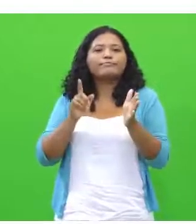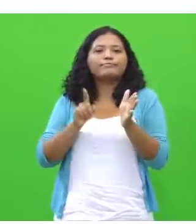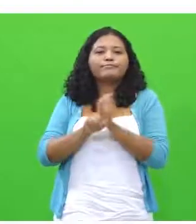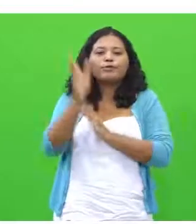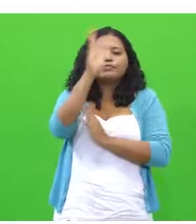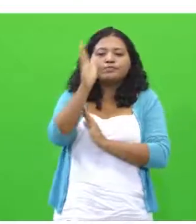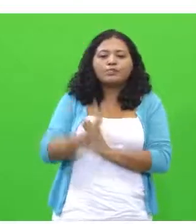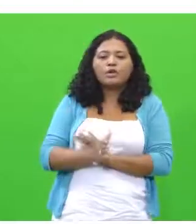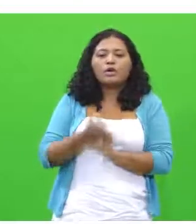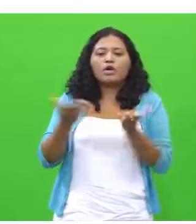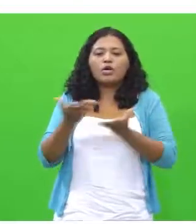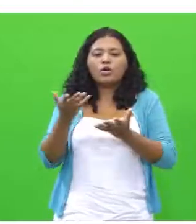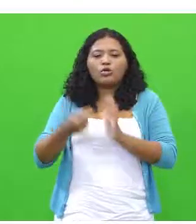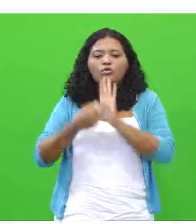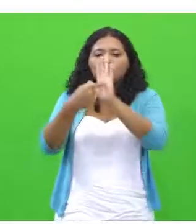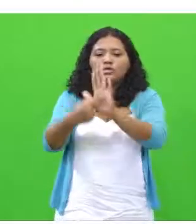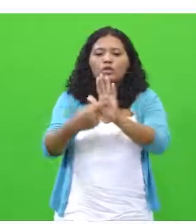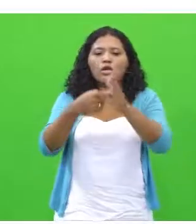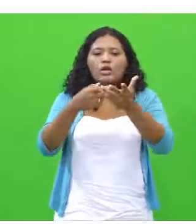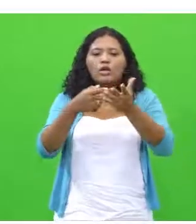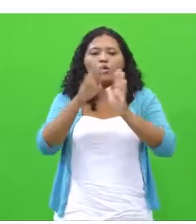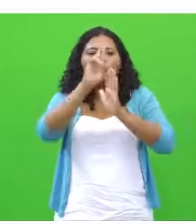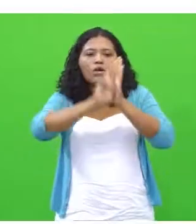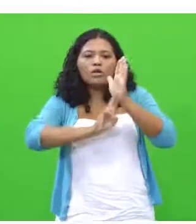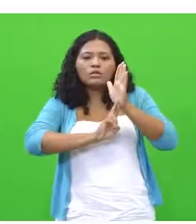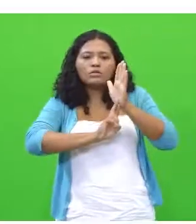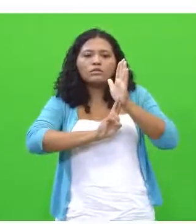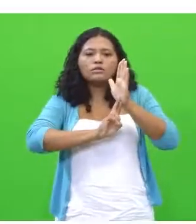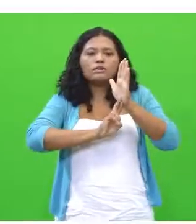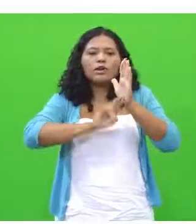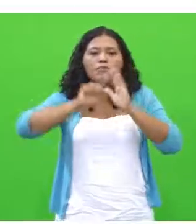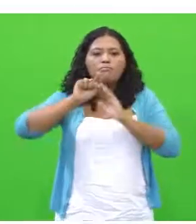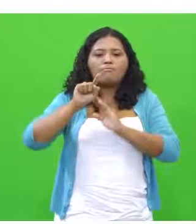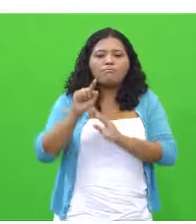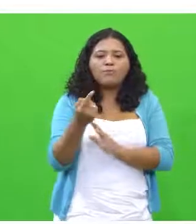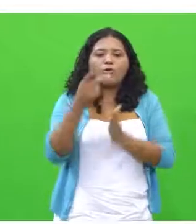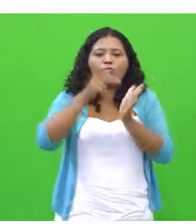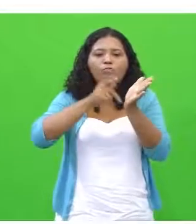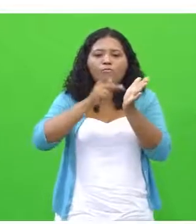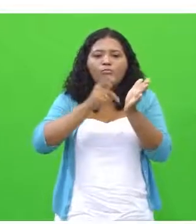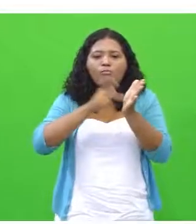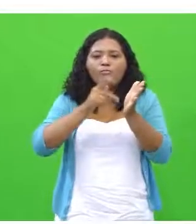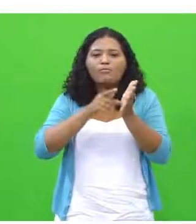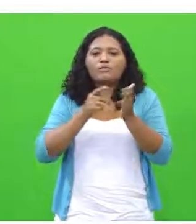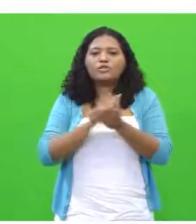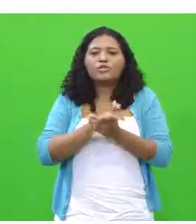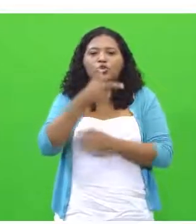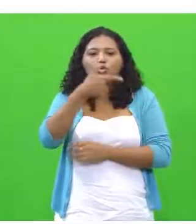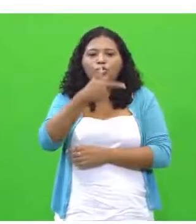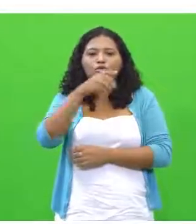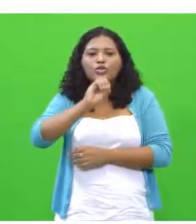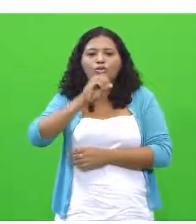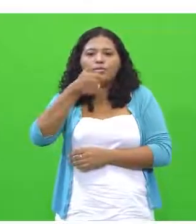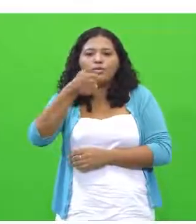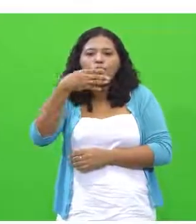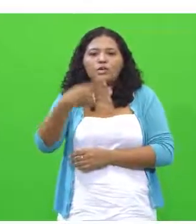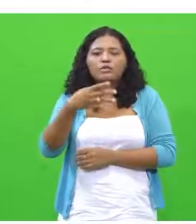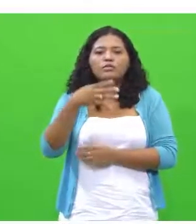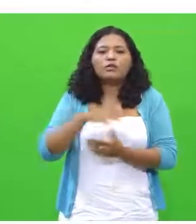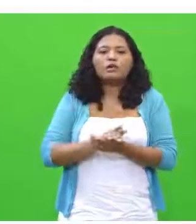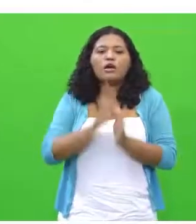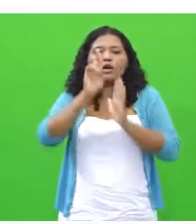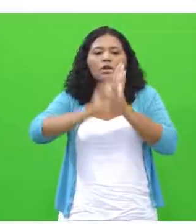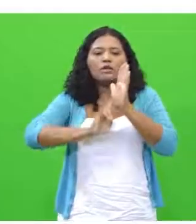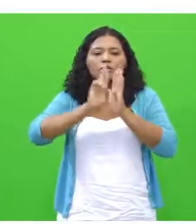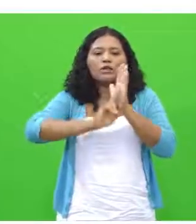vocês uma redação que ela foi considerada amigo em 2013, 2014, desculpa, é a redação